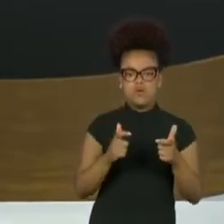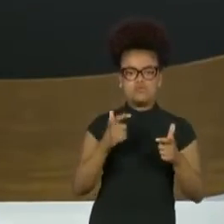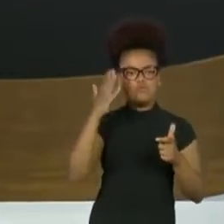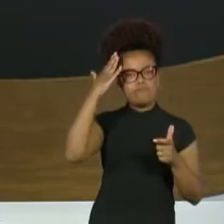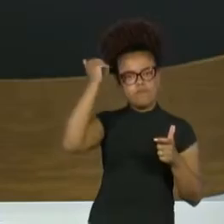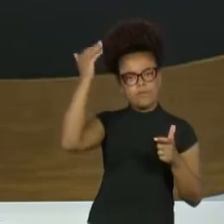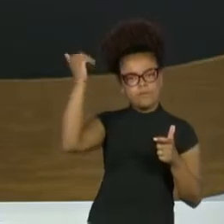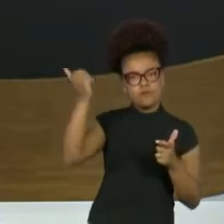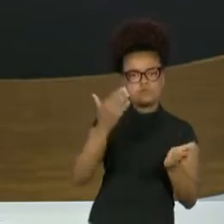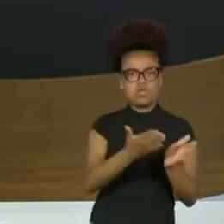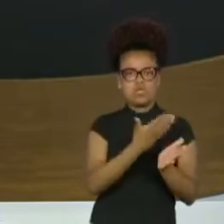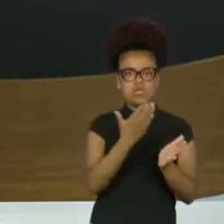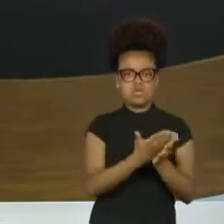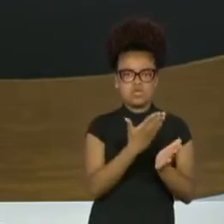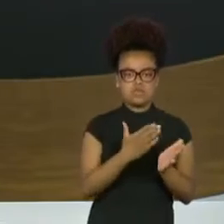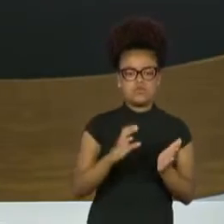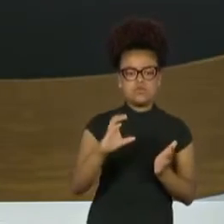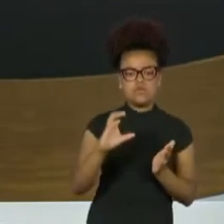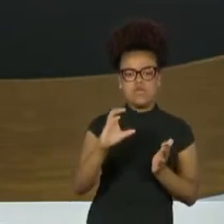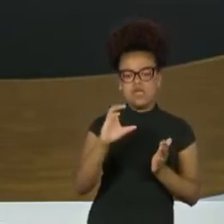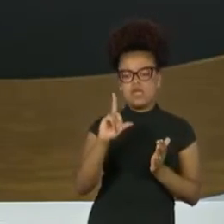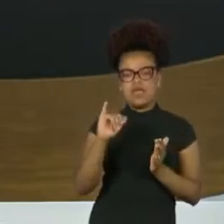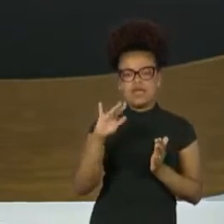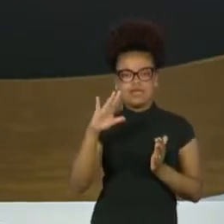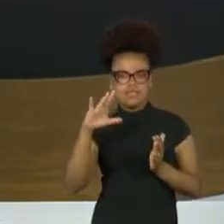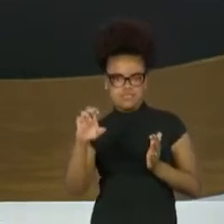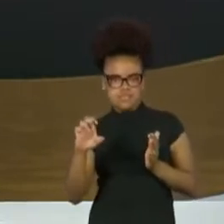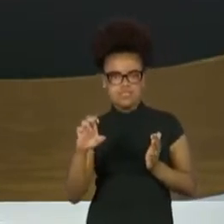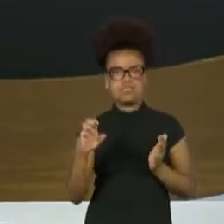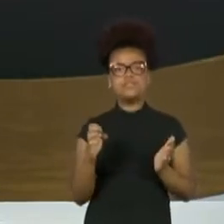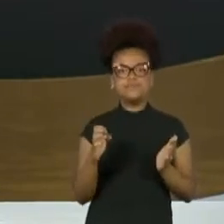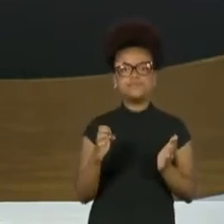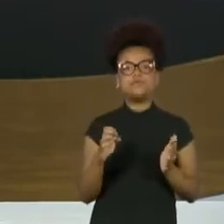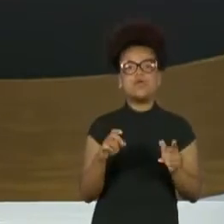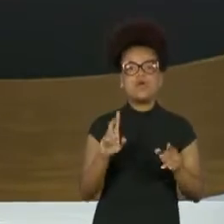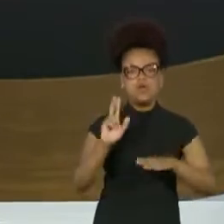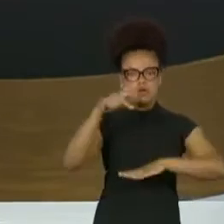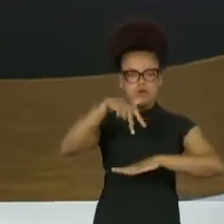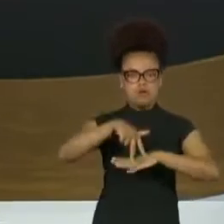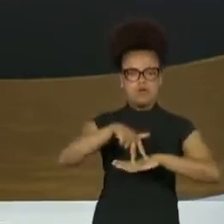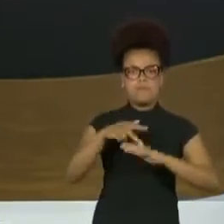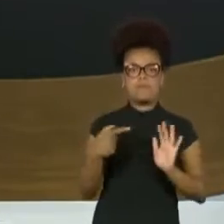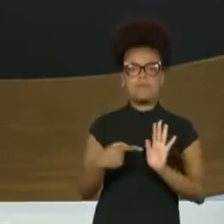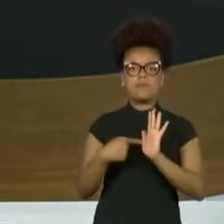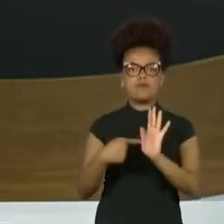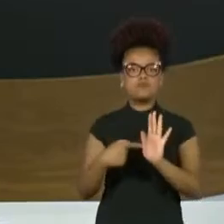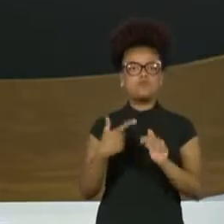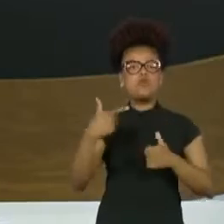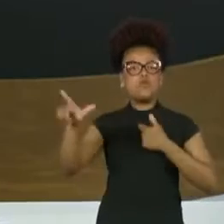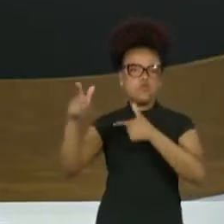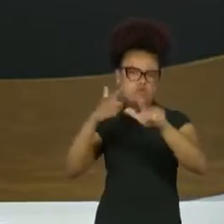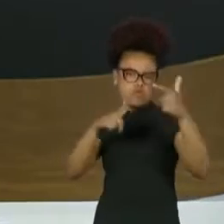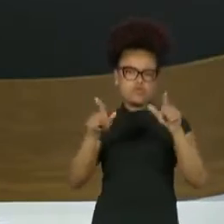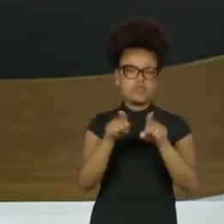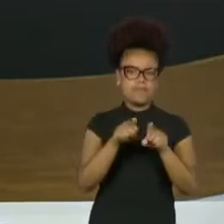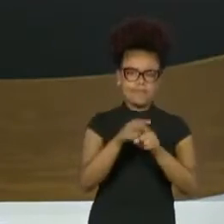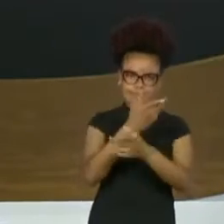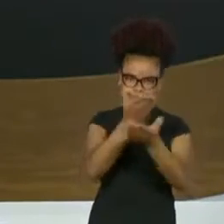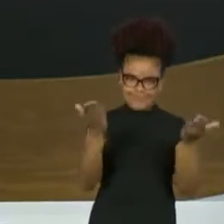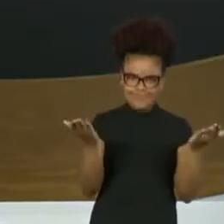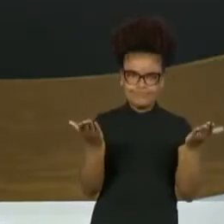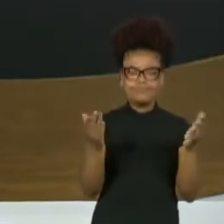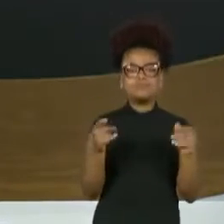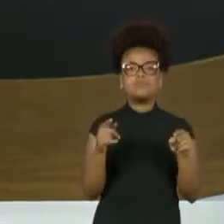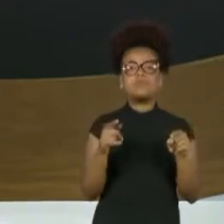Panteão da Cultura e das Artes, ela ocupa um lugar de destaque ao lado dessas outras divas e de outros tantos